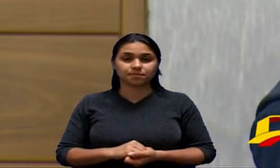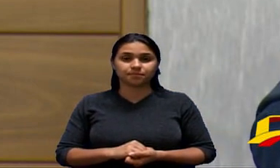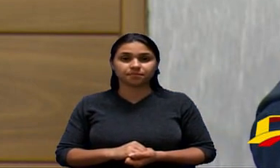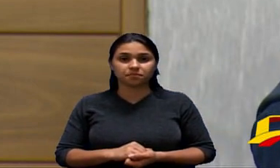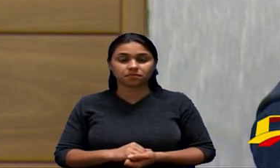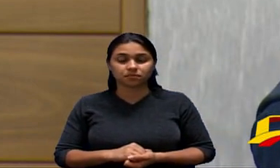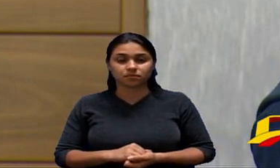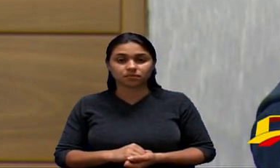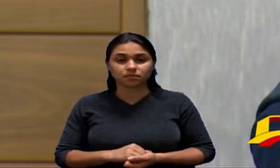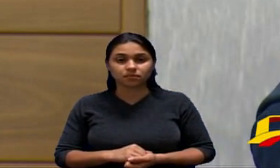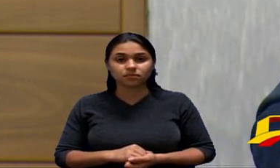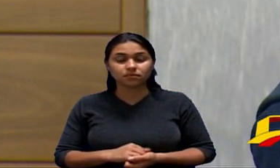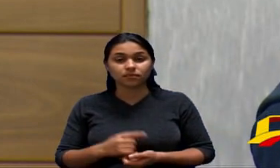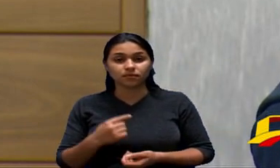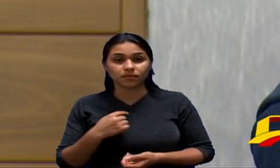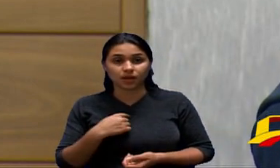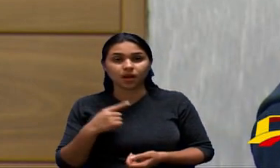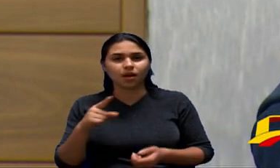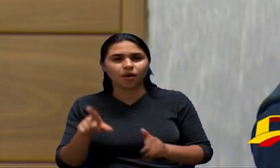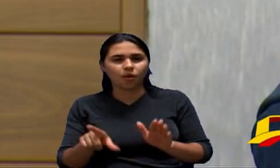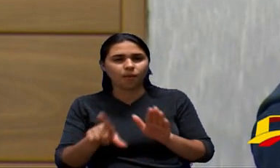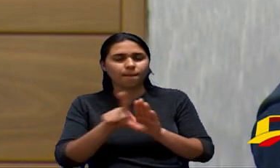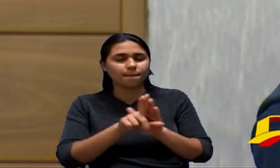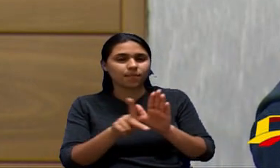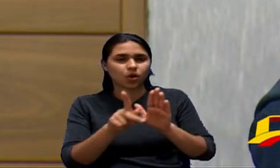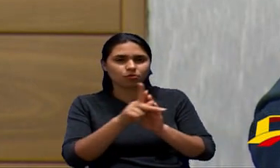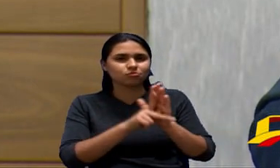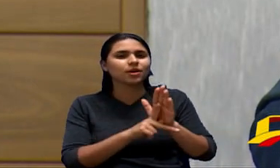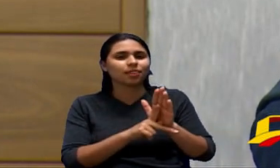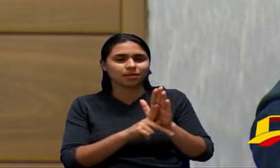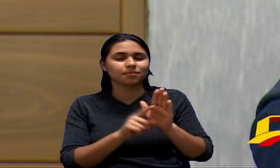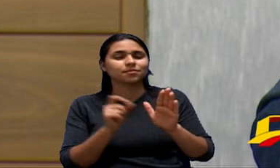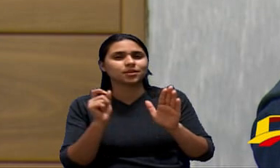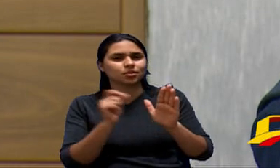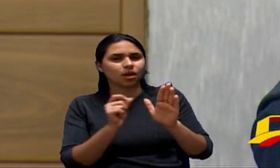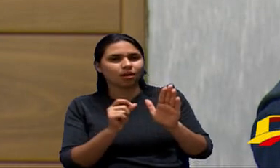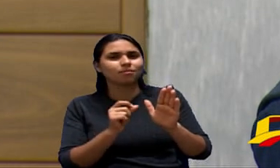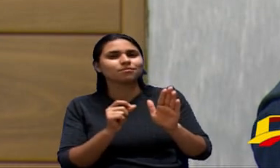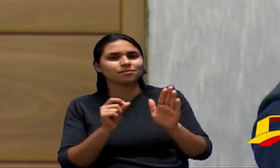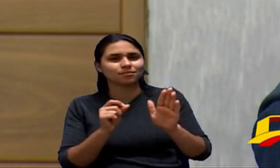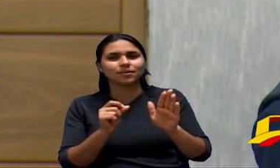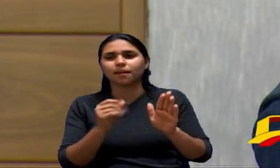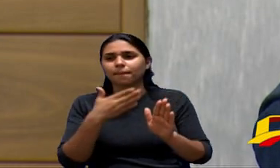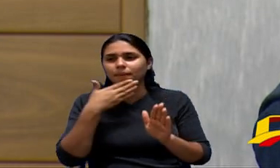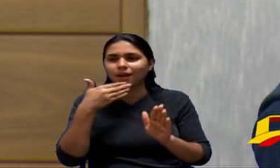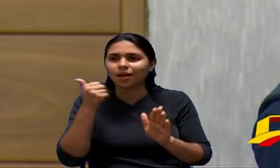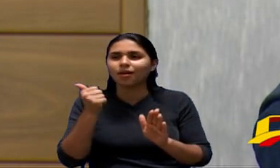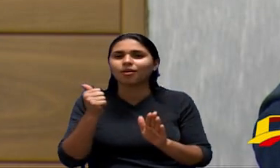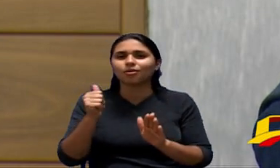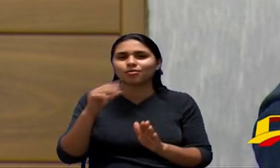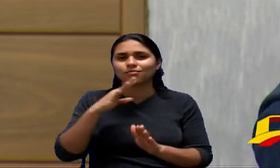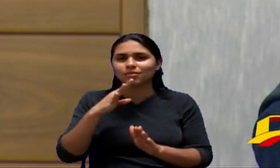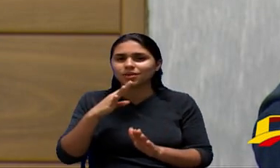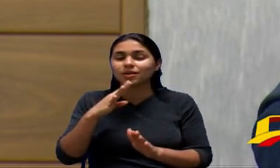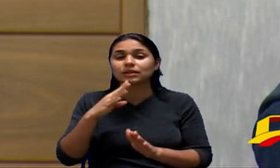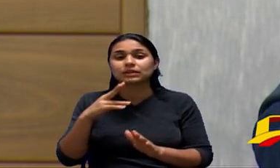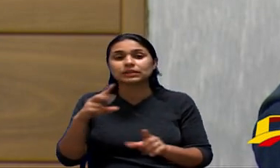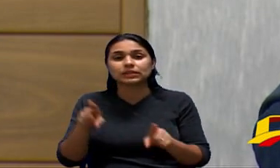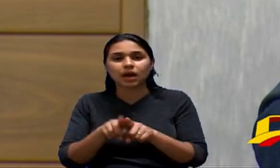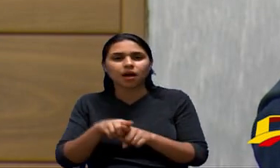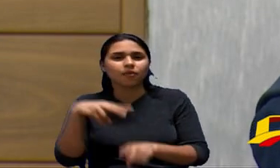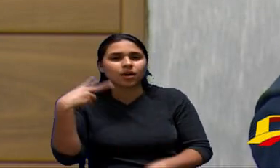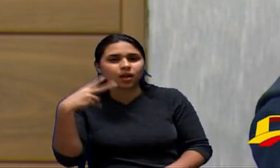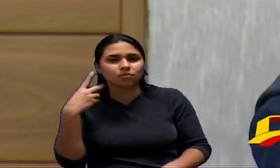contigo nesse nesse projeto acredito que boa parte dos vereadores também que a gente está visando sempre o melhor tanto para o trabalhador quanto para a